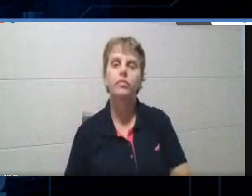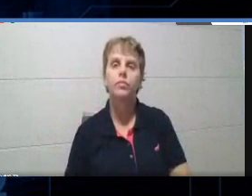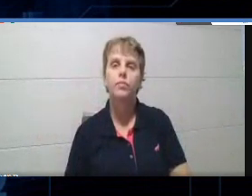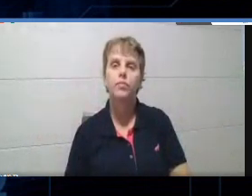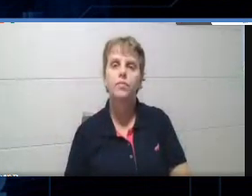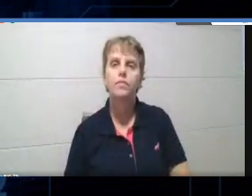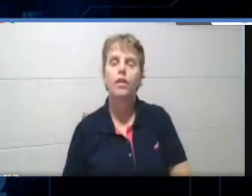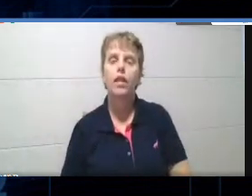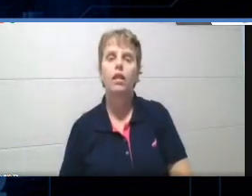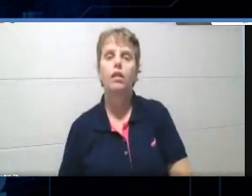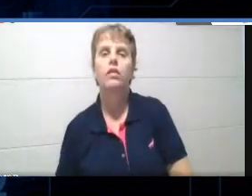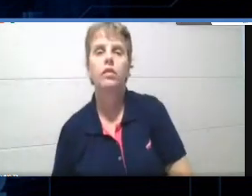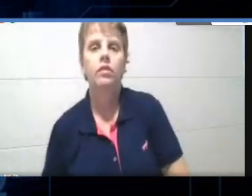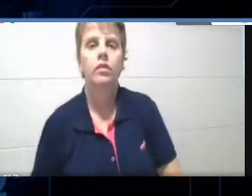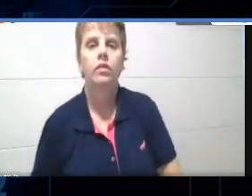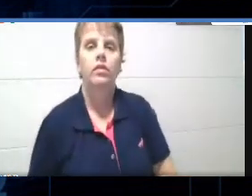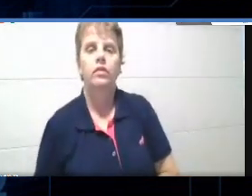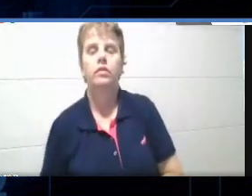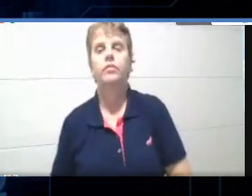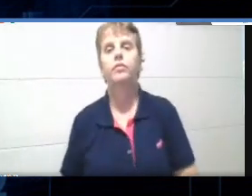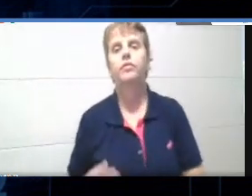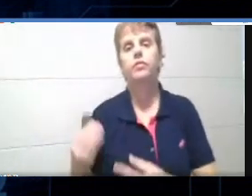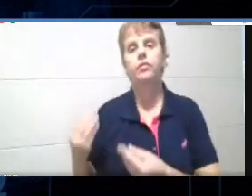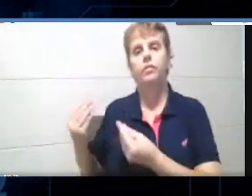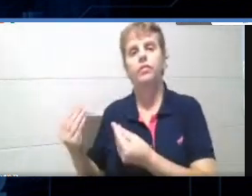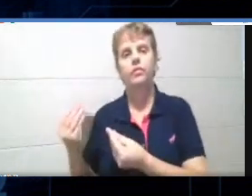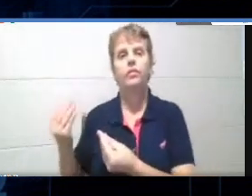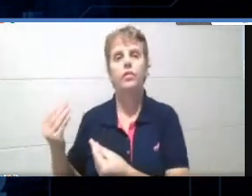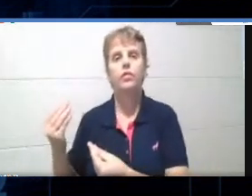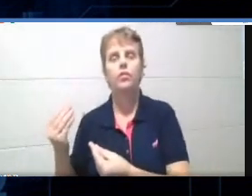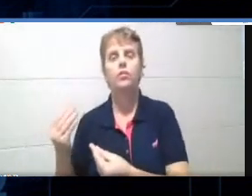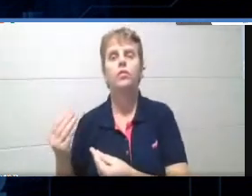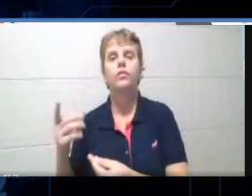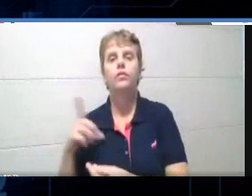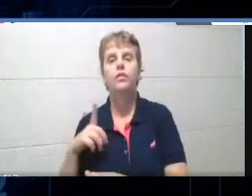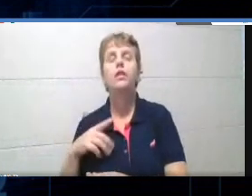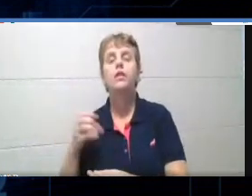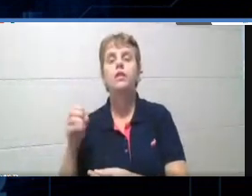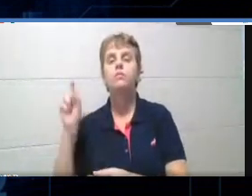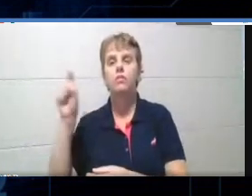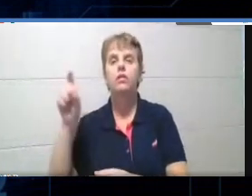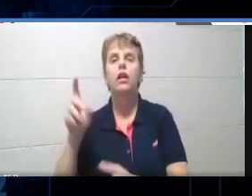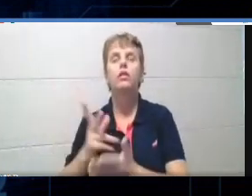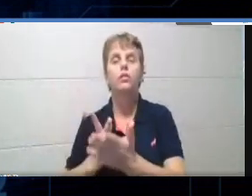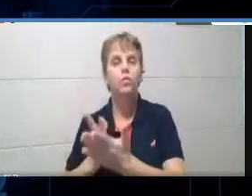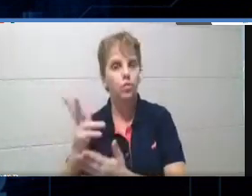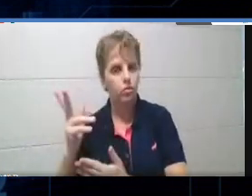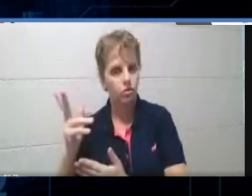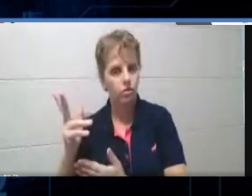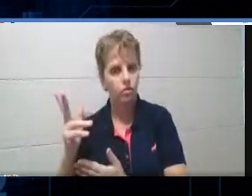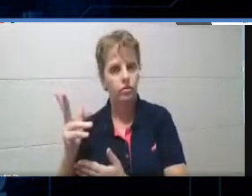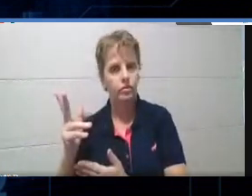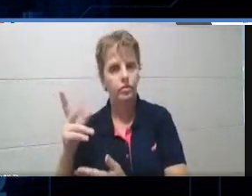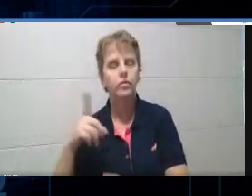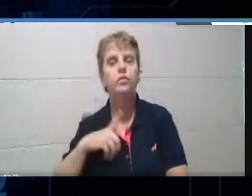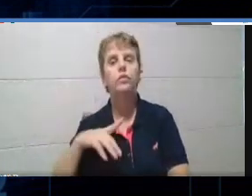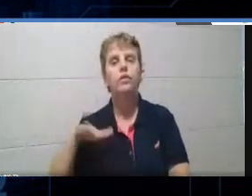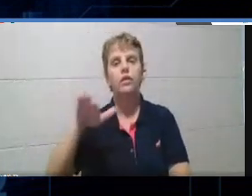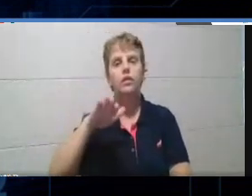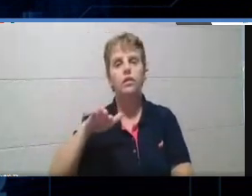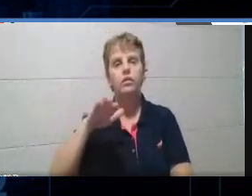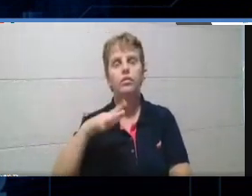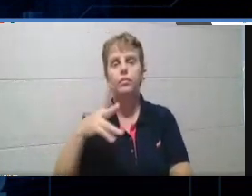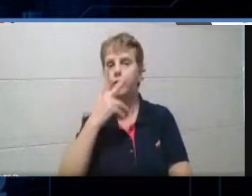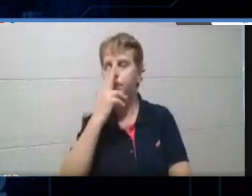Como que funciona, então? Se eu clicar aqui em continue, tá? Eu tenho uma aba bem parecida com o